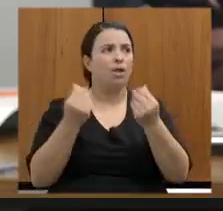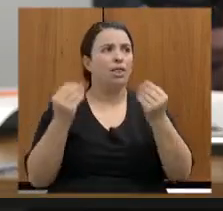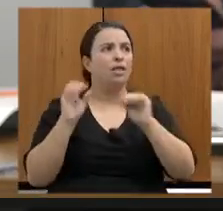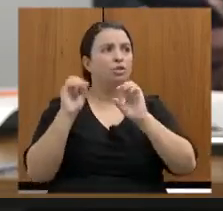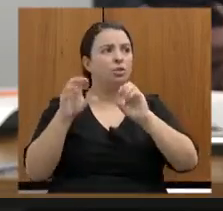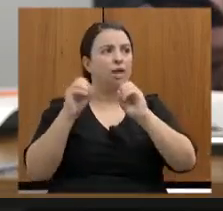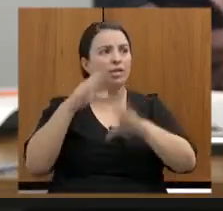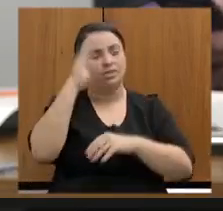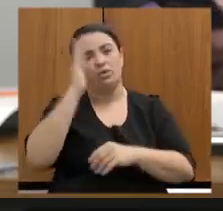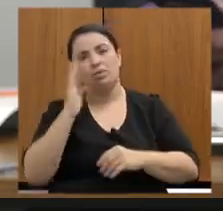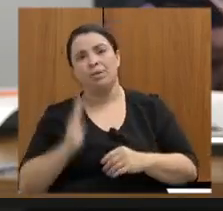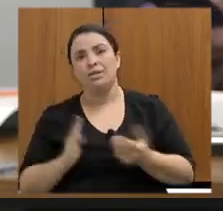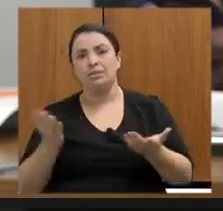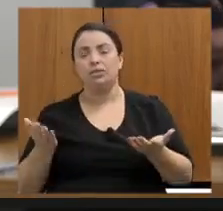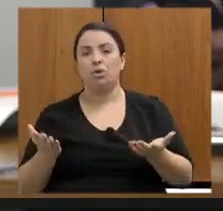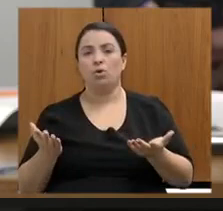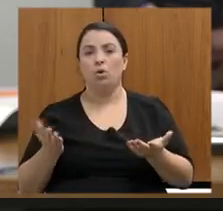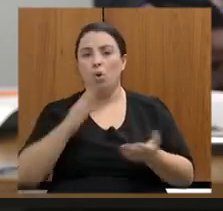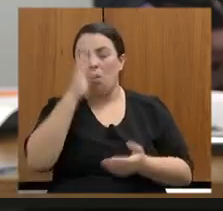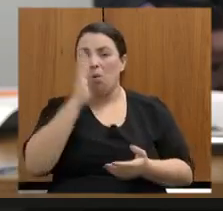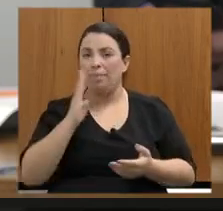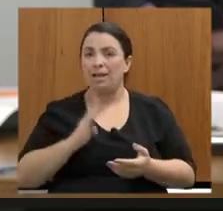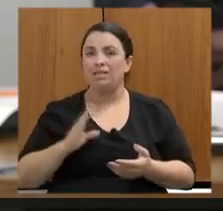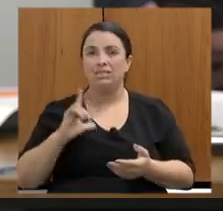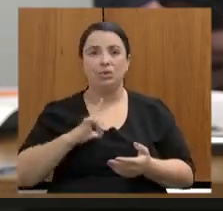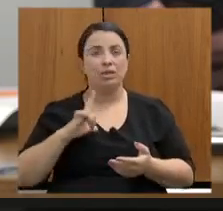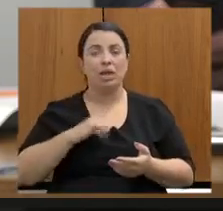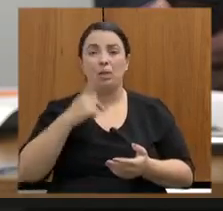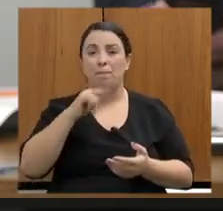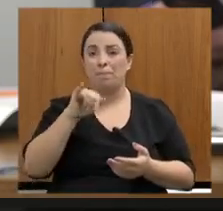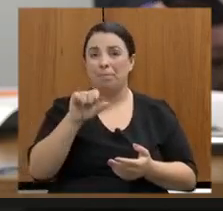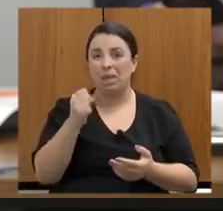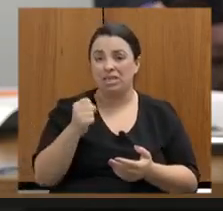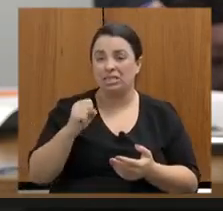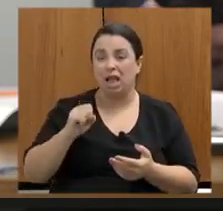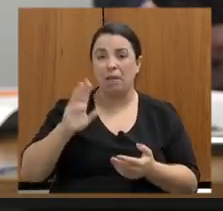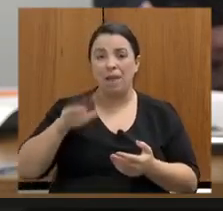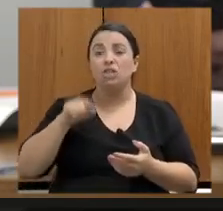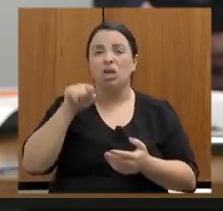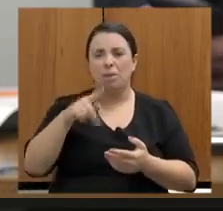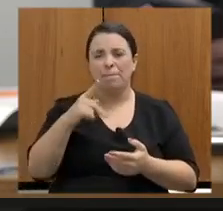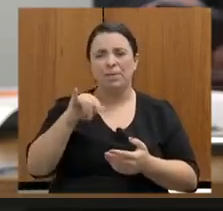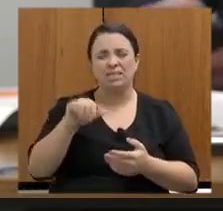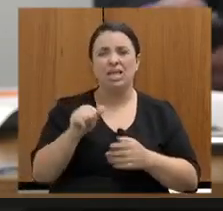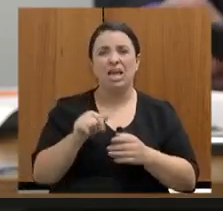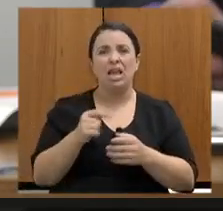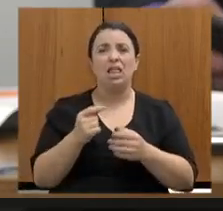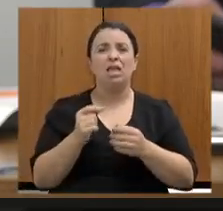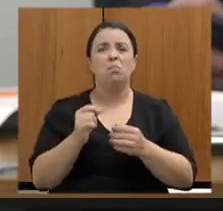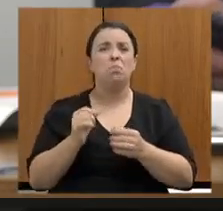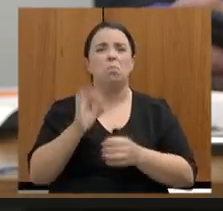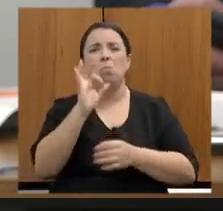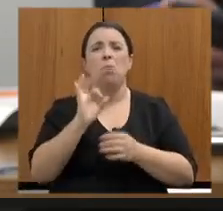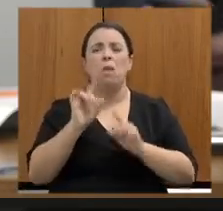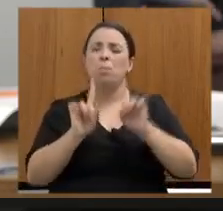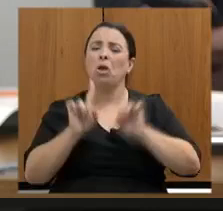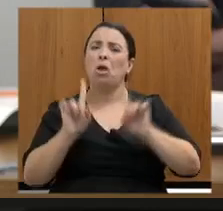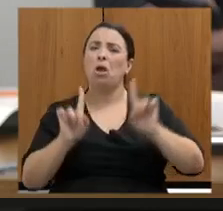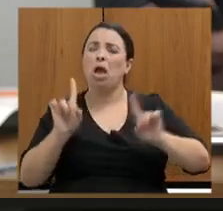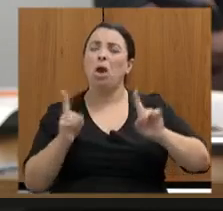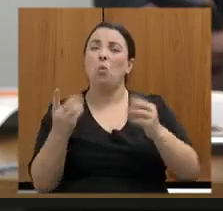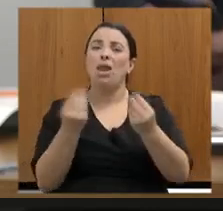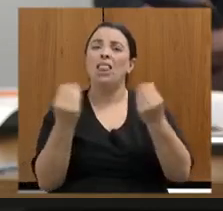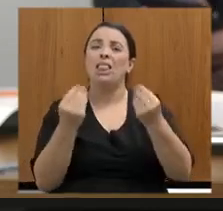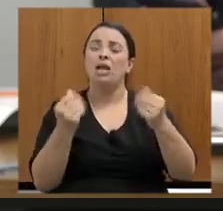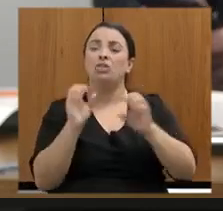muito baixos no PISA, que é o que mede o desenvolvimento e a qualidade da educação no mundo inteiro. E o que a gente precisa discutir para